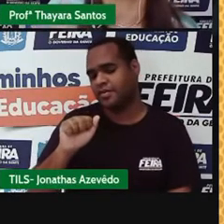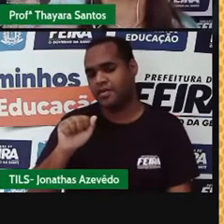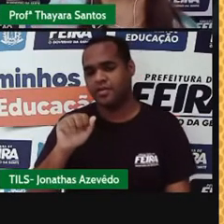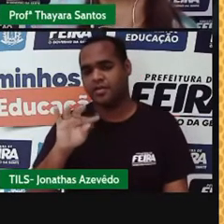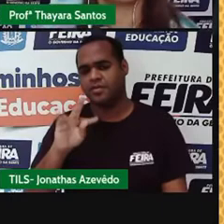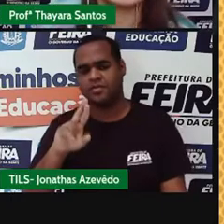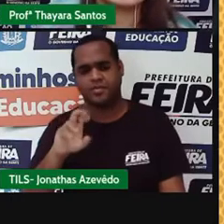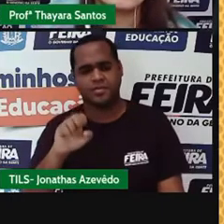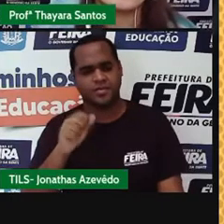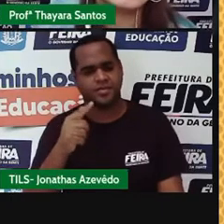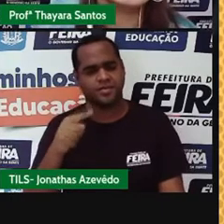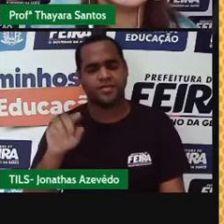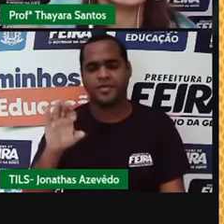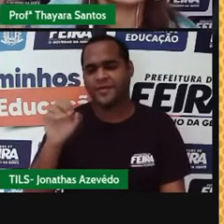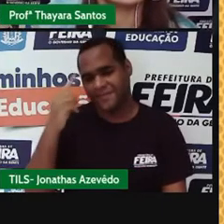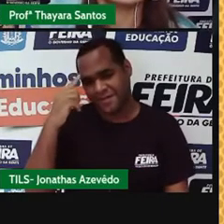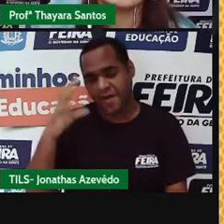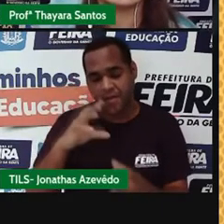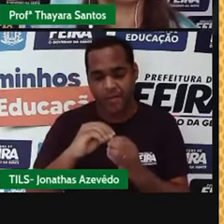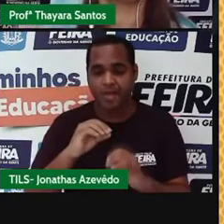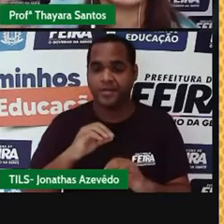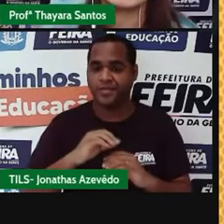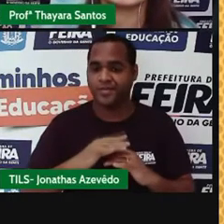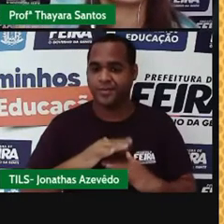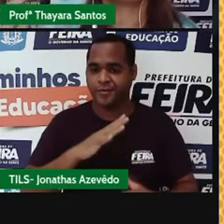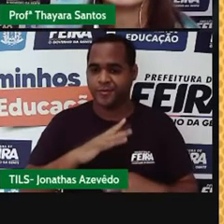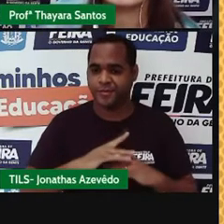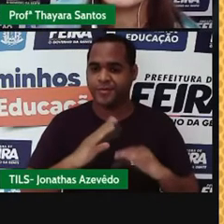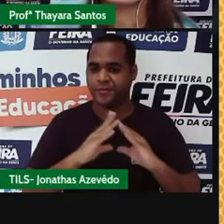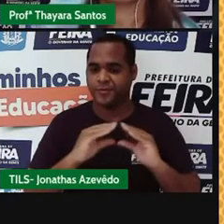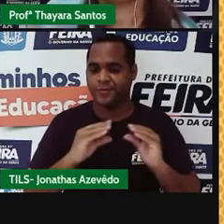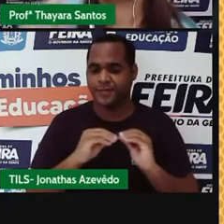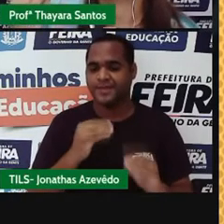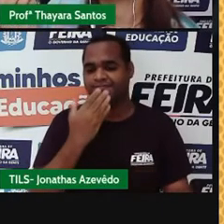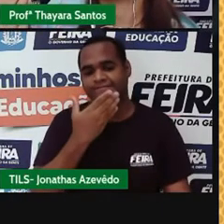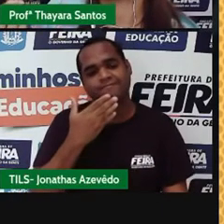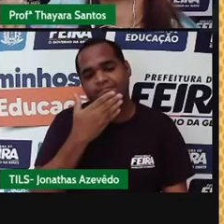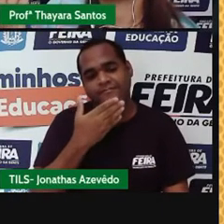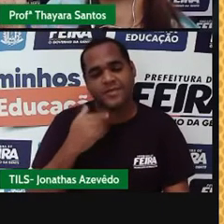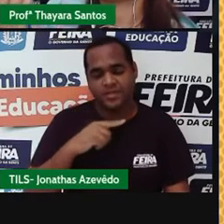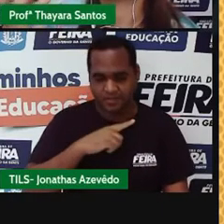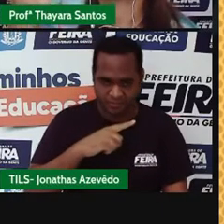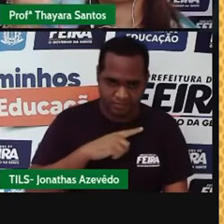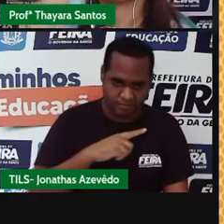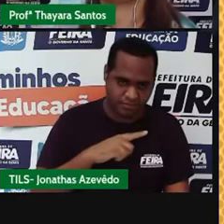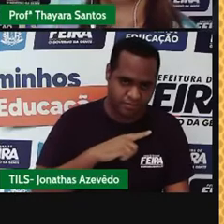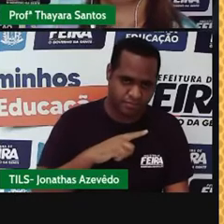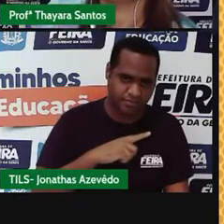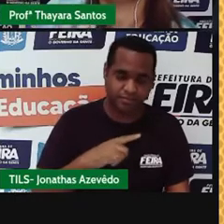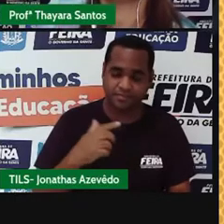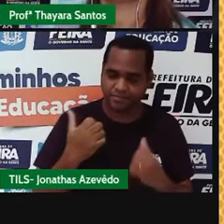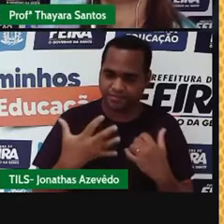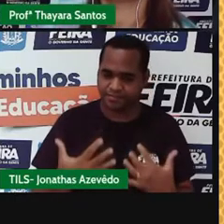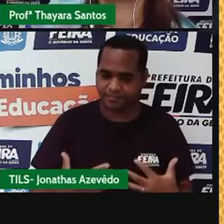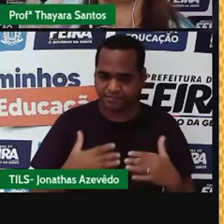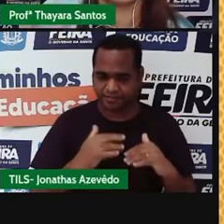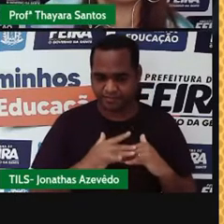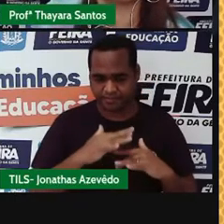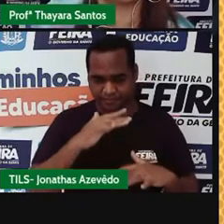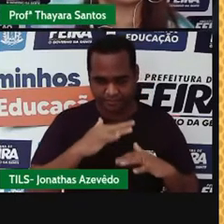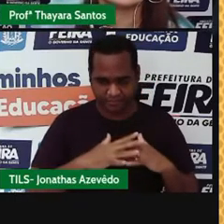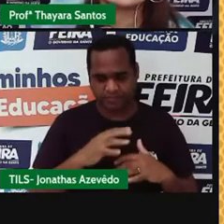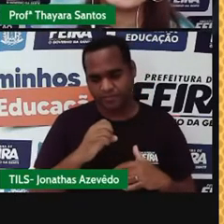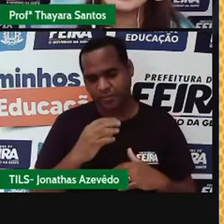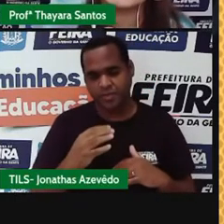e ela não vai conseguir mais dissolver aquele soluto, aquele açúcar. E isso vai fazer com que ele se acumule lá no fundo do